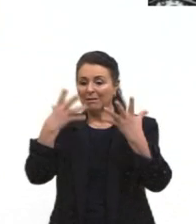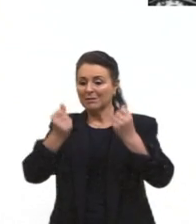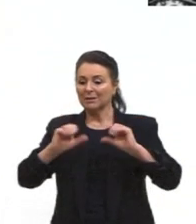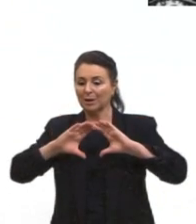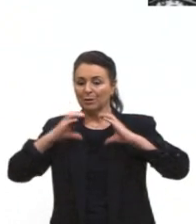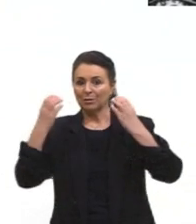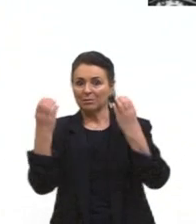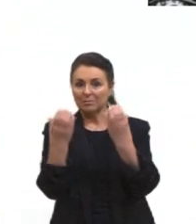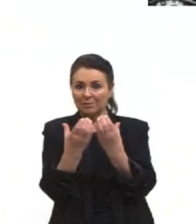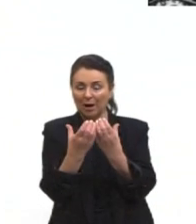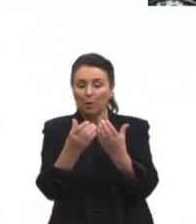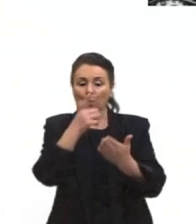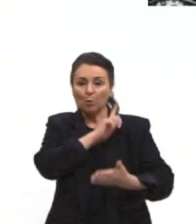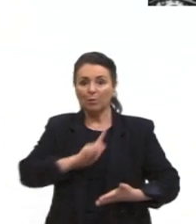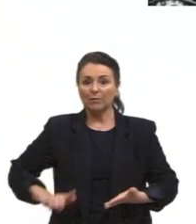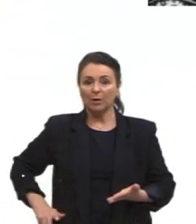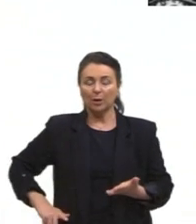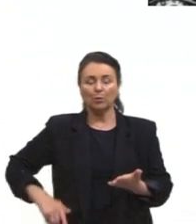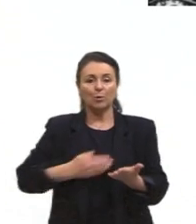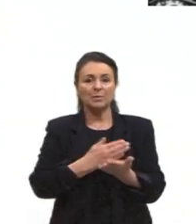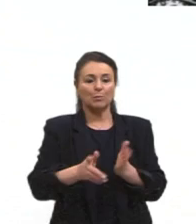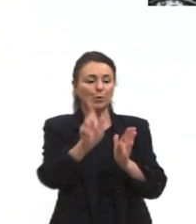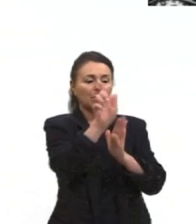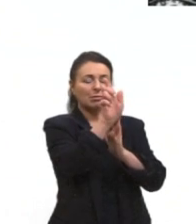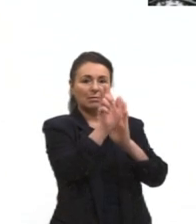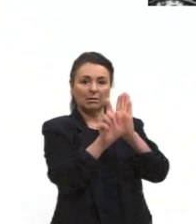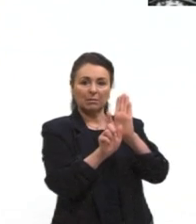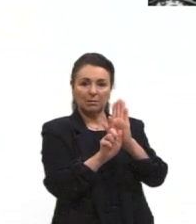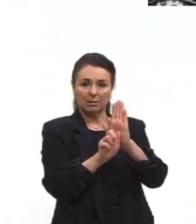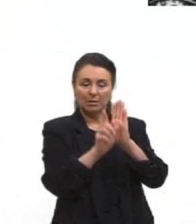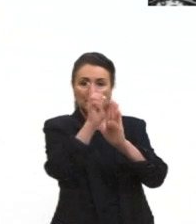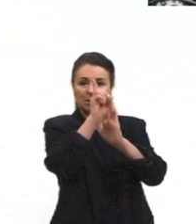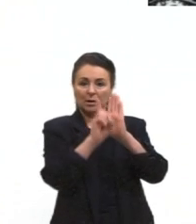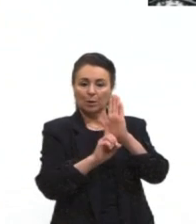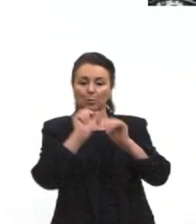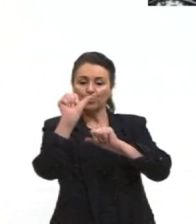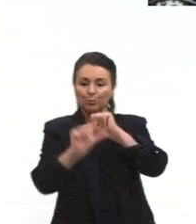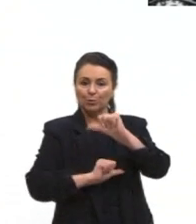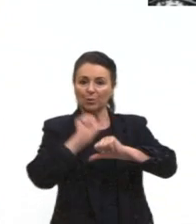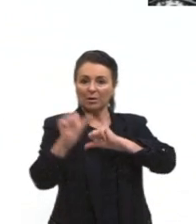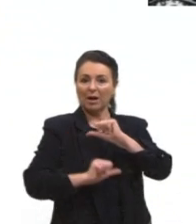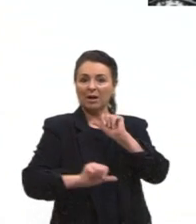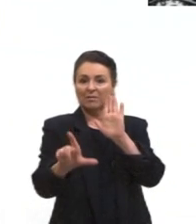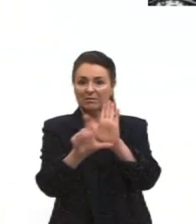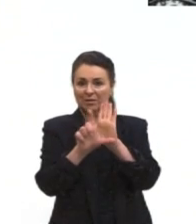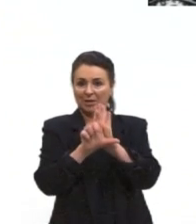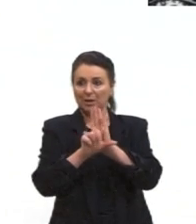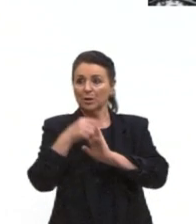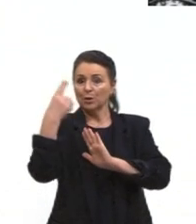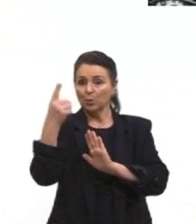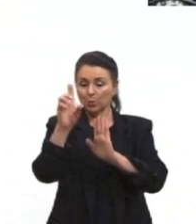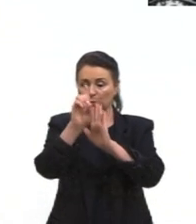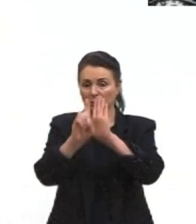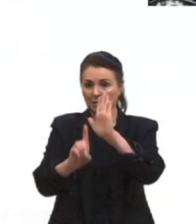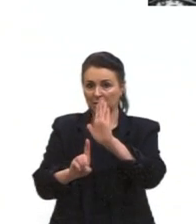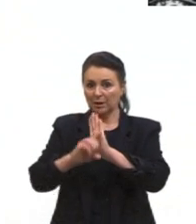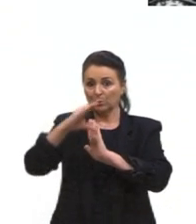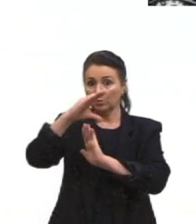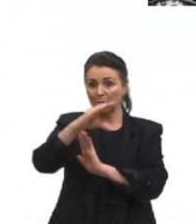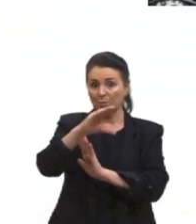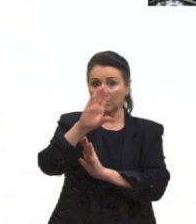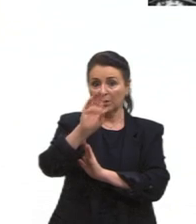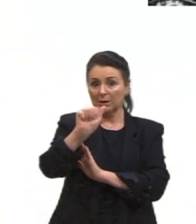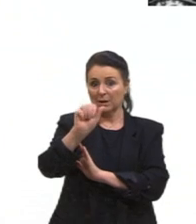decretos. Baixavam um decreto que mudava a lei de cima para baixo. E um dos decretos, então, do Castelo Branco